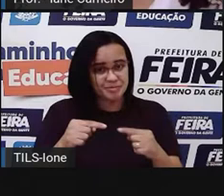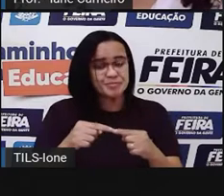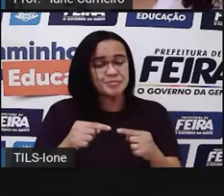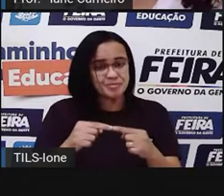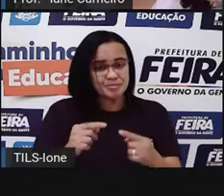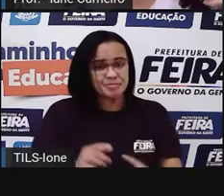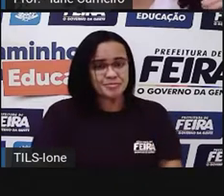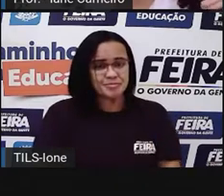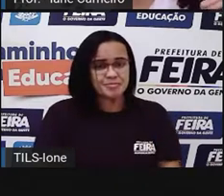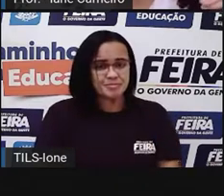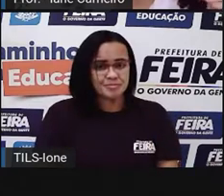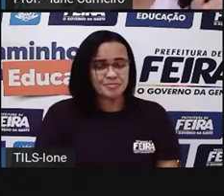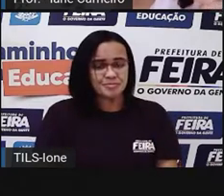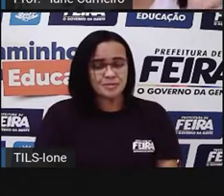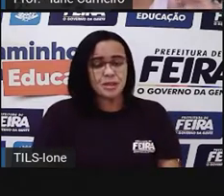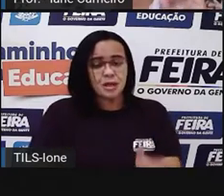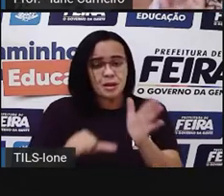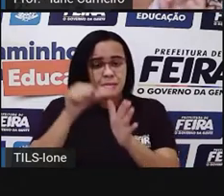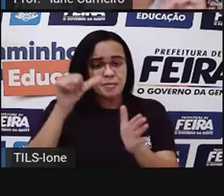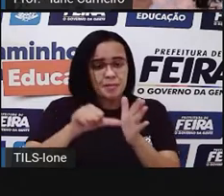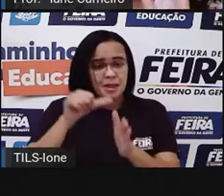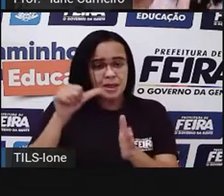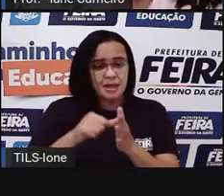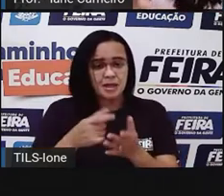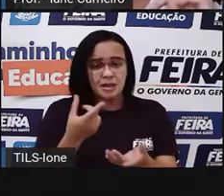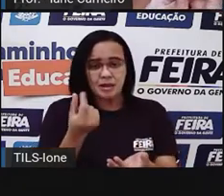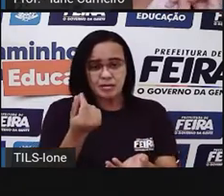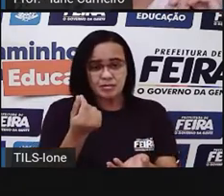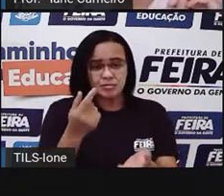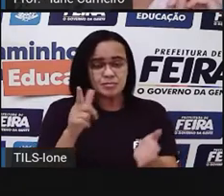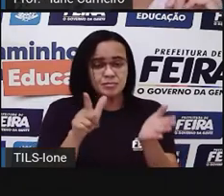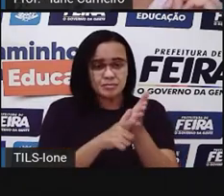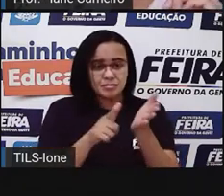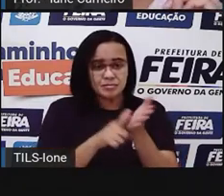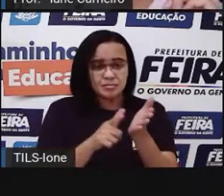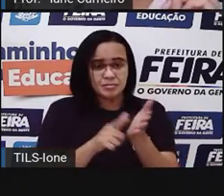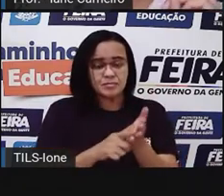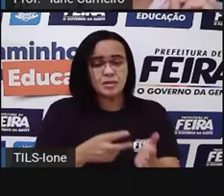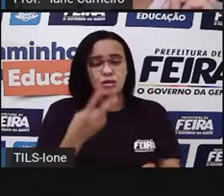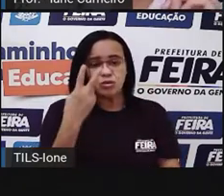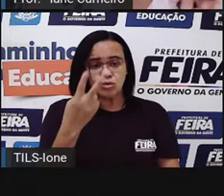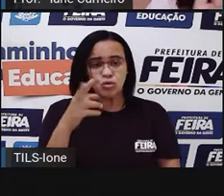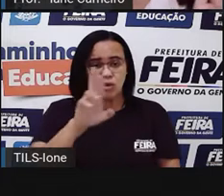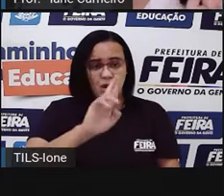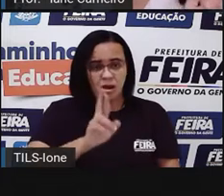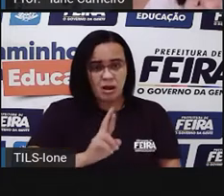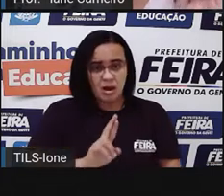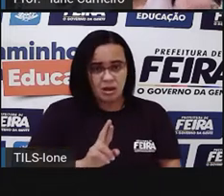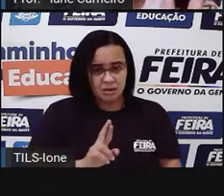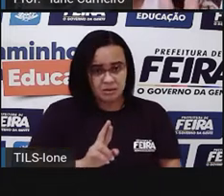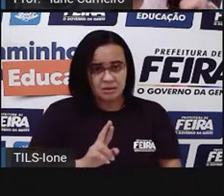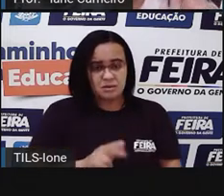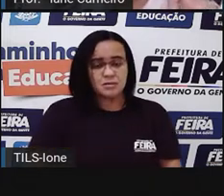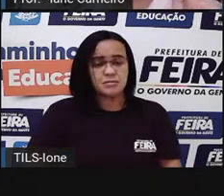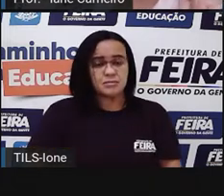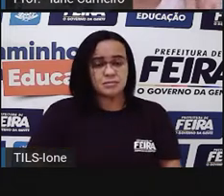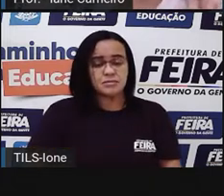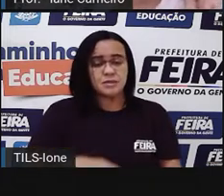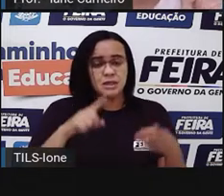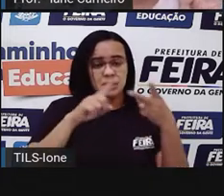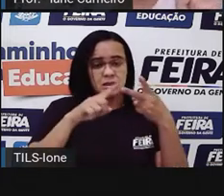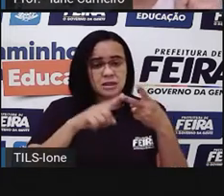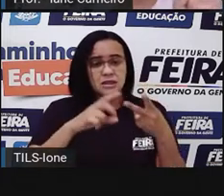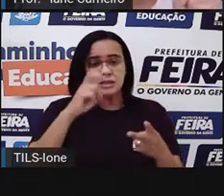notas, né? Então, tem a primeira nota que custa R$2,00. A segunda, que custa quanto? R$5,00.